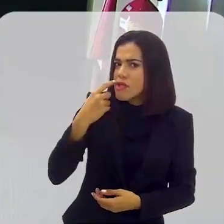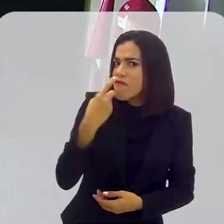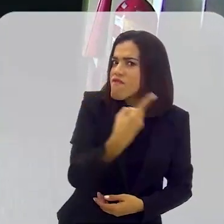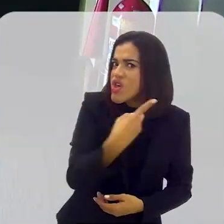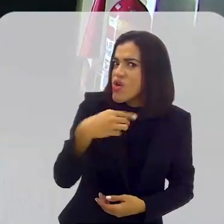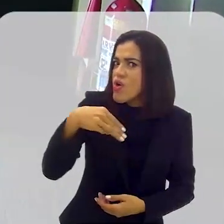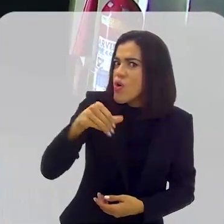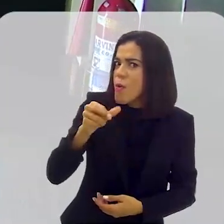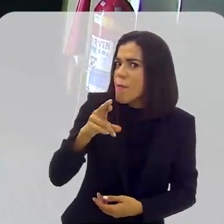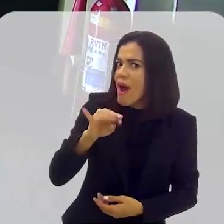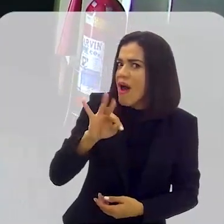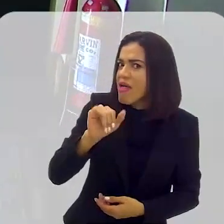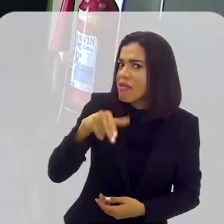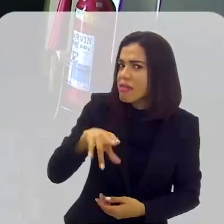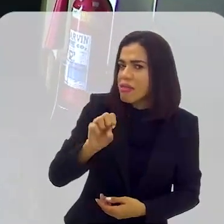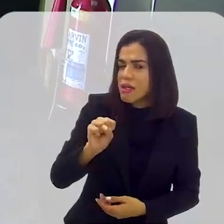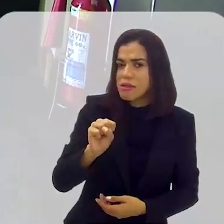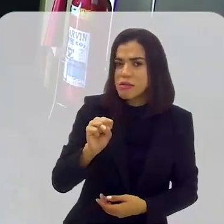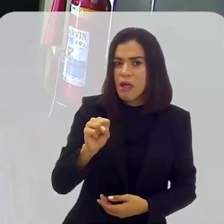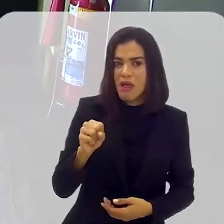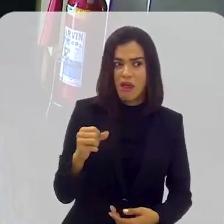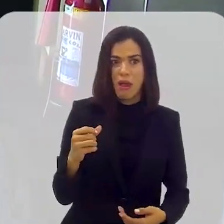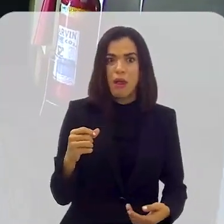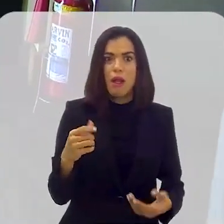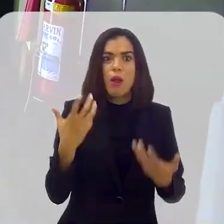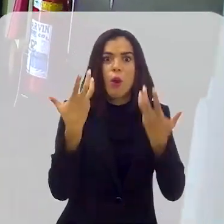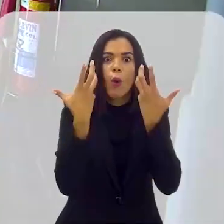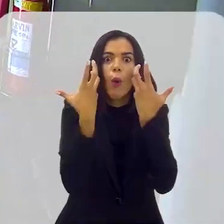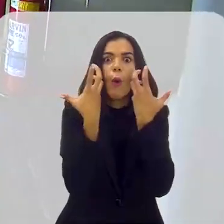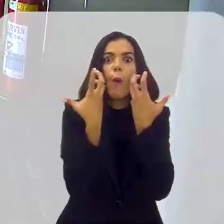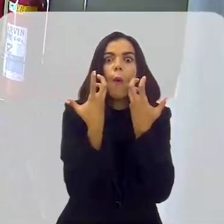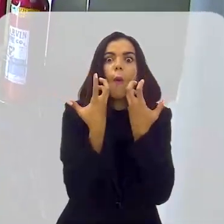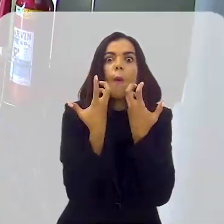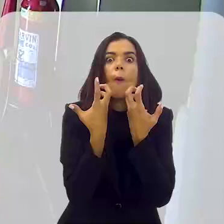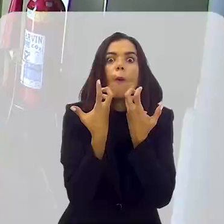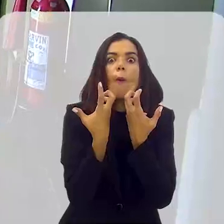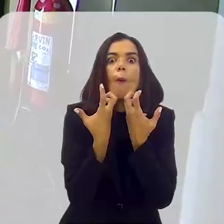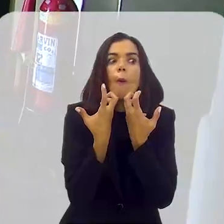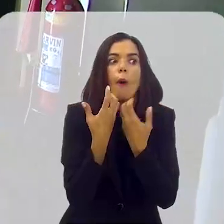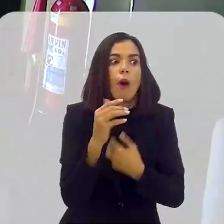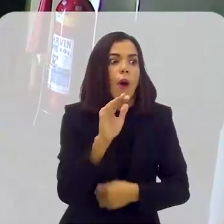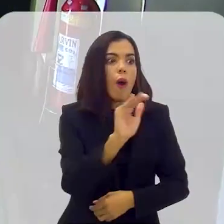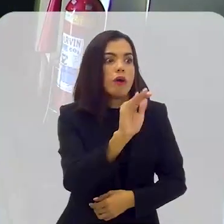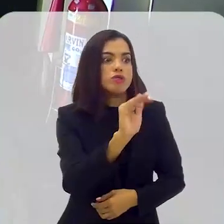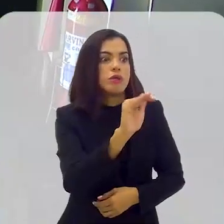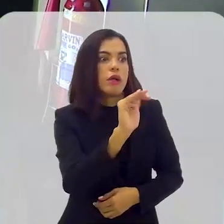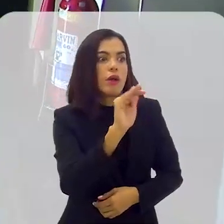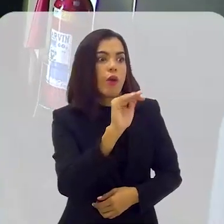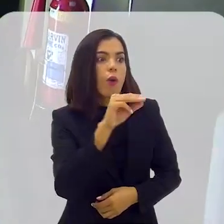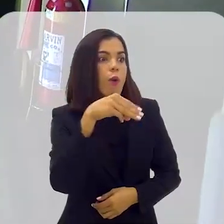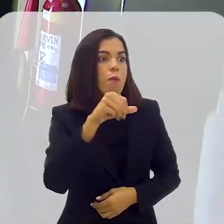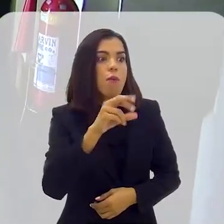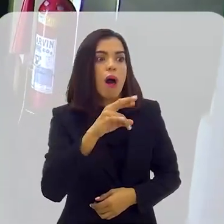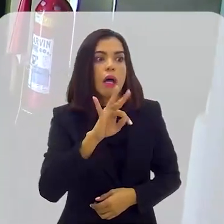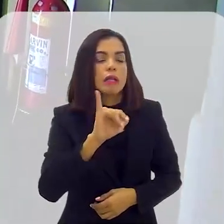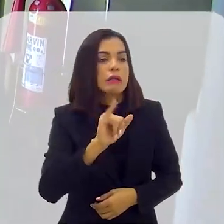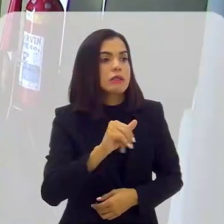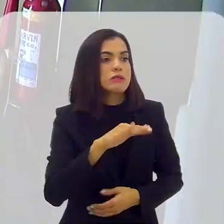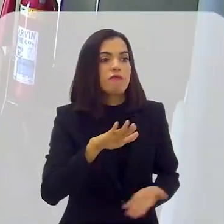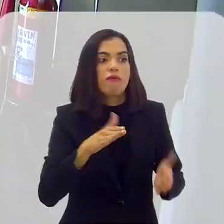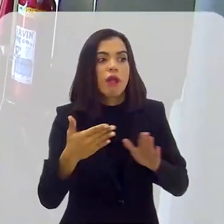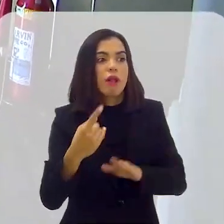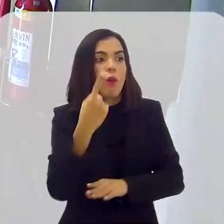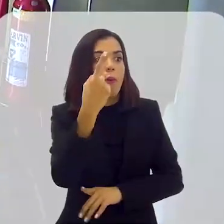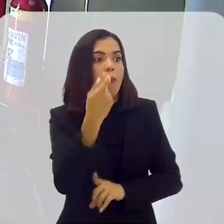Rosario, você viu o Martins aí? O Del Rosario, que é um mulato, ficou branco, falou, Rogério, o Martins